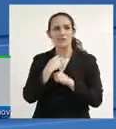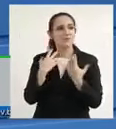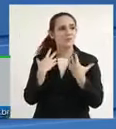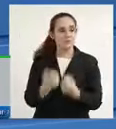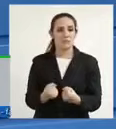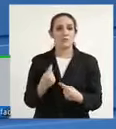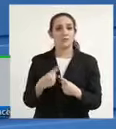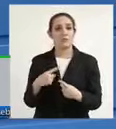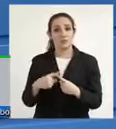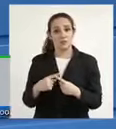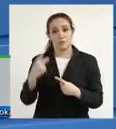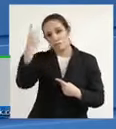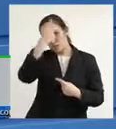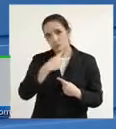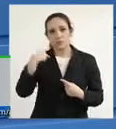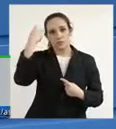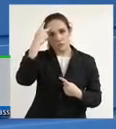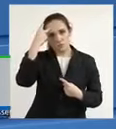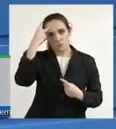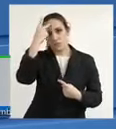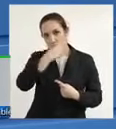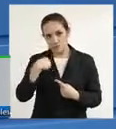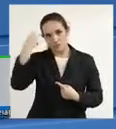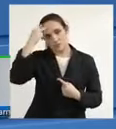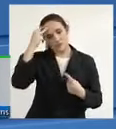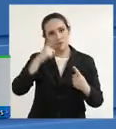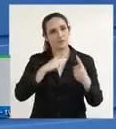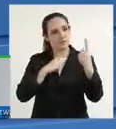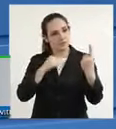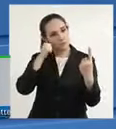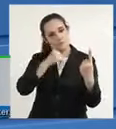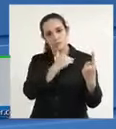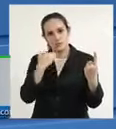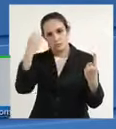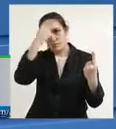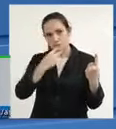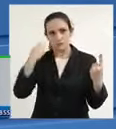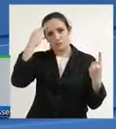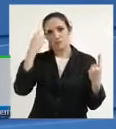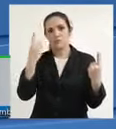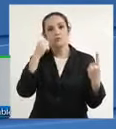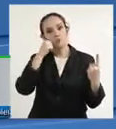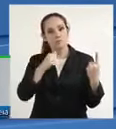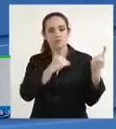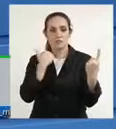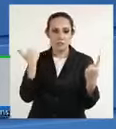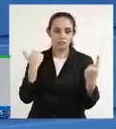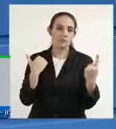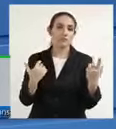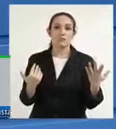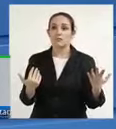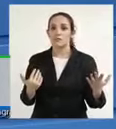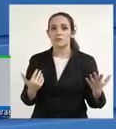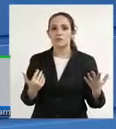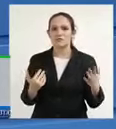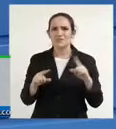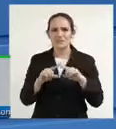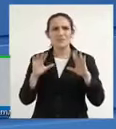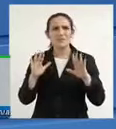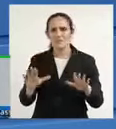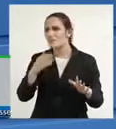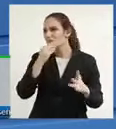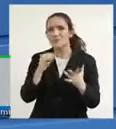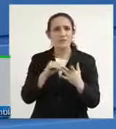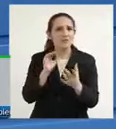a cada duas horas uma mulher perde a vida justamente por aquele que fez era um pronunciamento, um